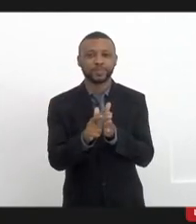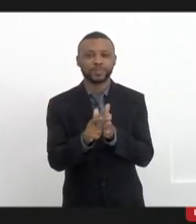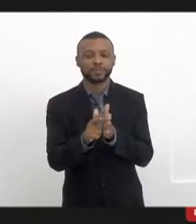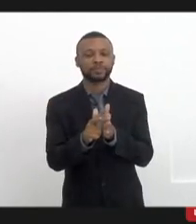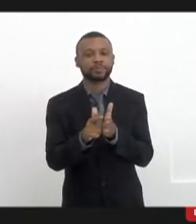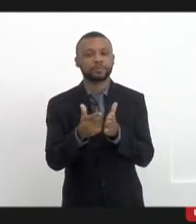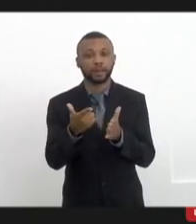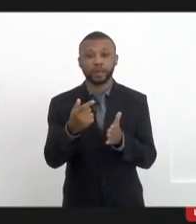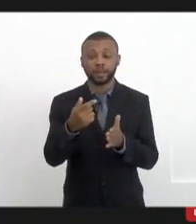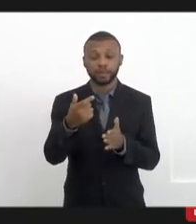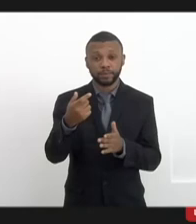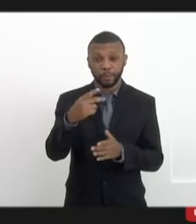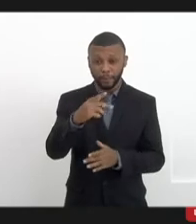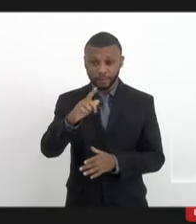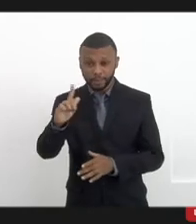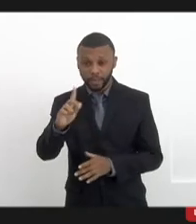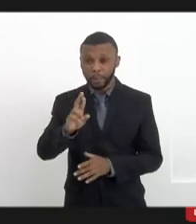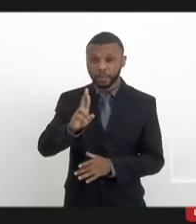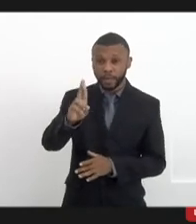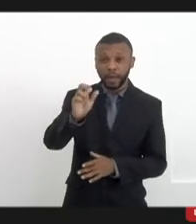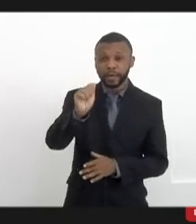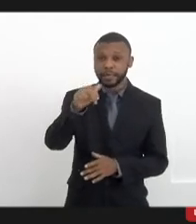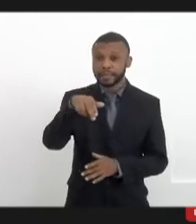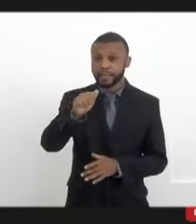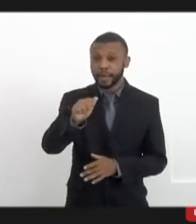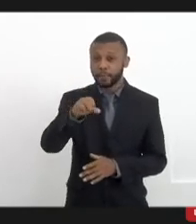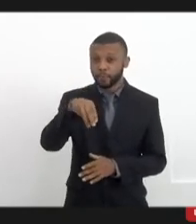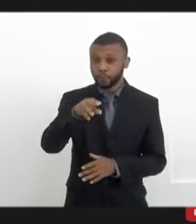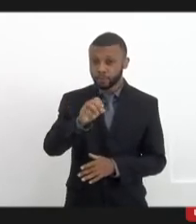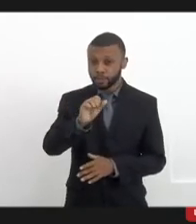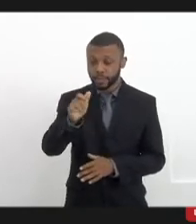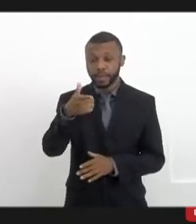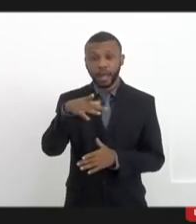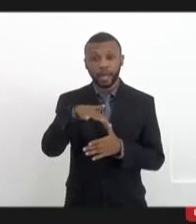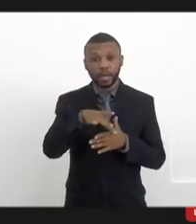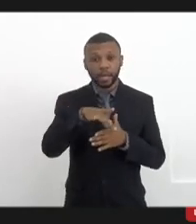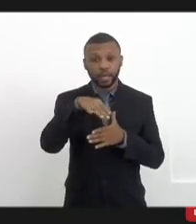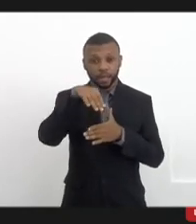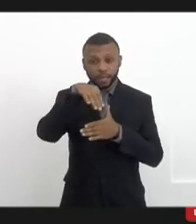Galo, e representando a Ana Musa, que é editora-chefe do jornal.